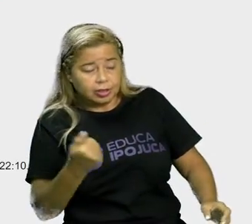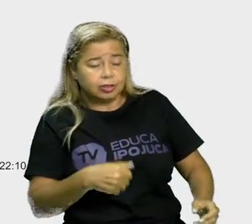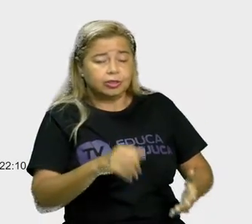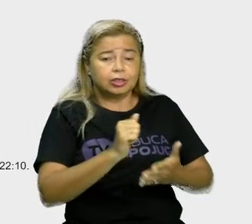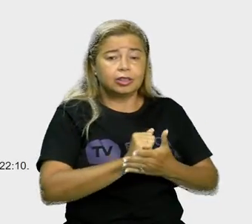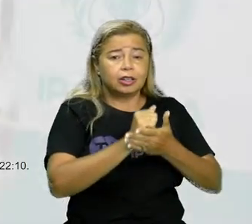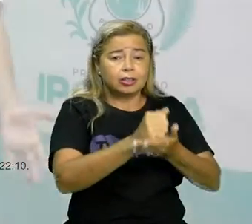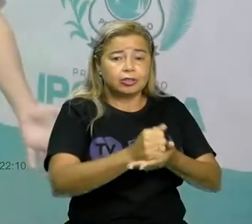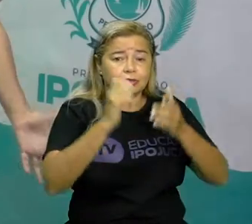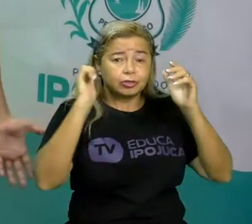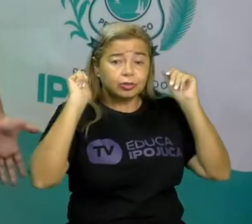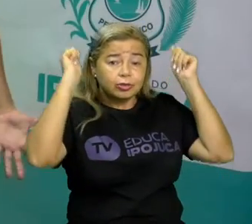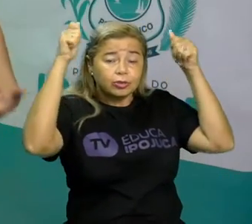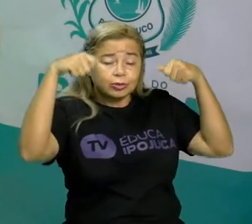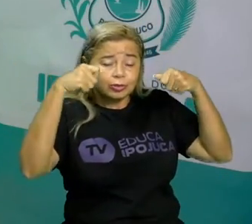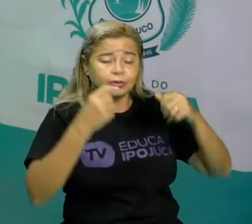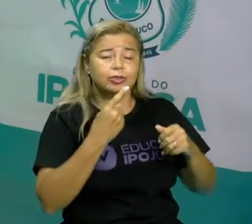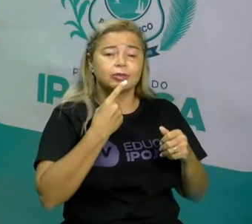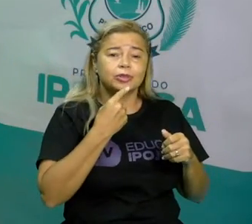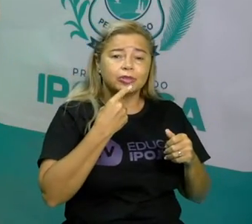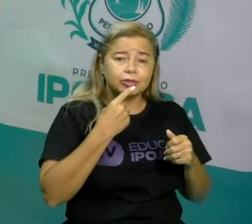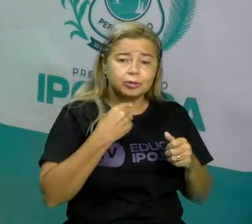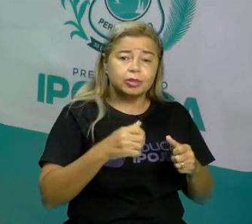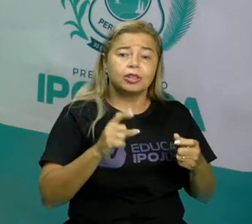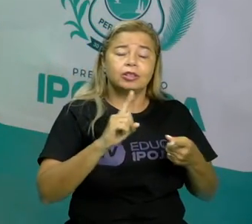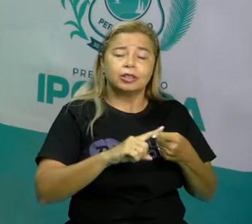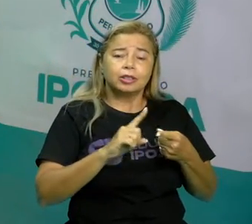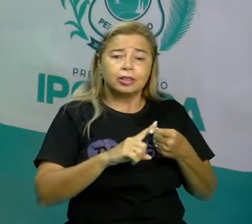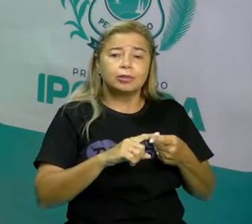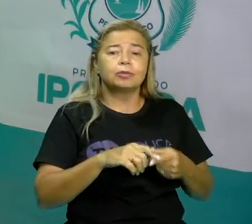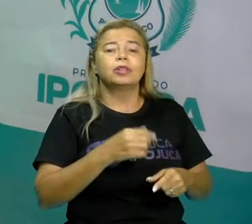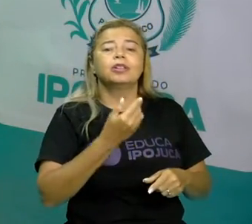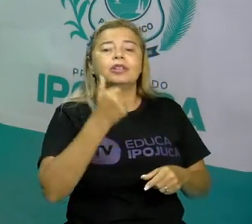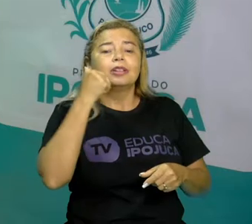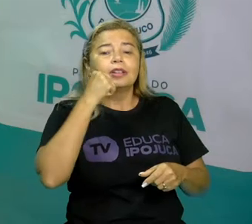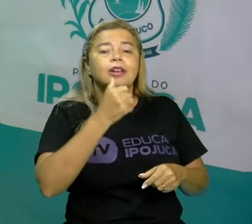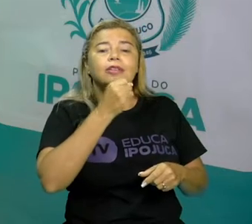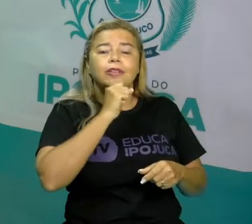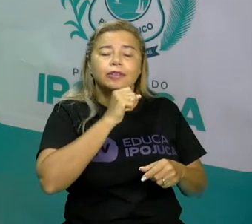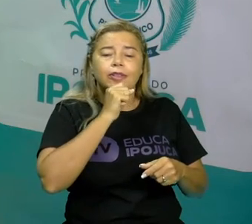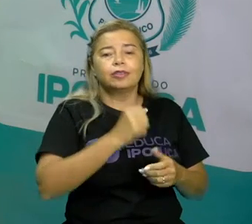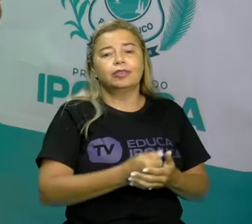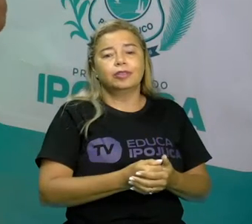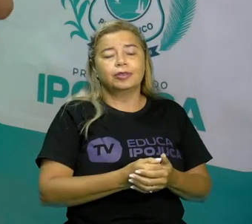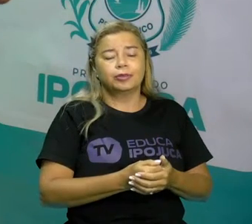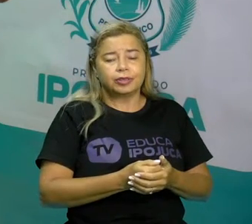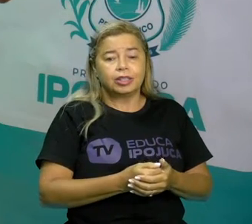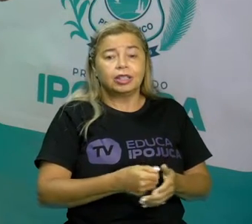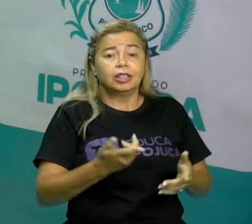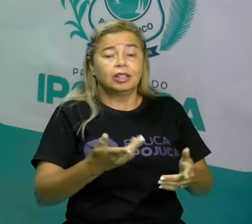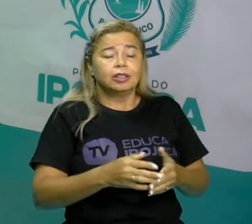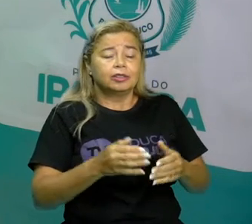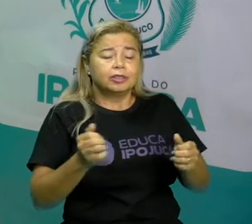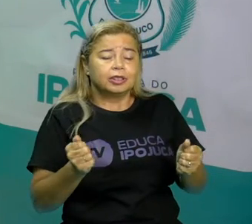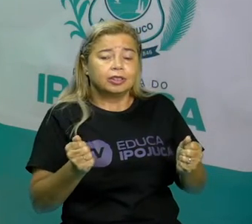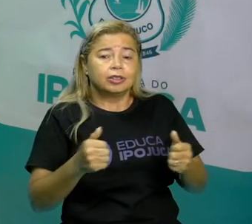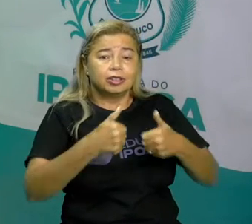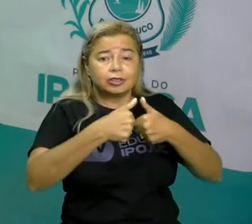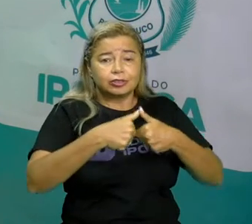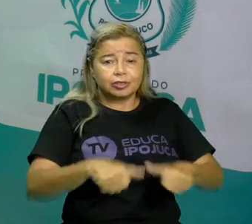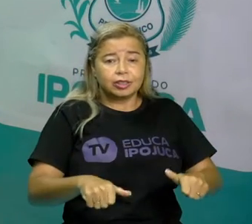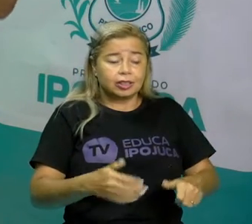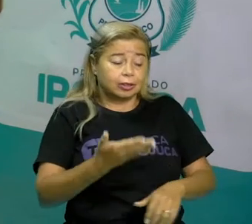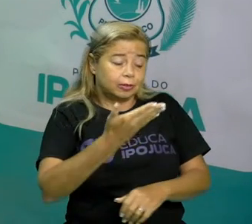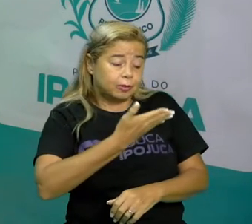amigos dele. Olha a diferença. Veja, o Liloca gritou socorro, socorro.